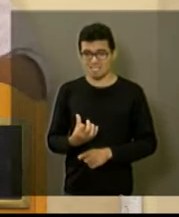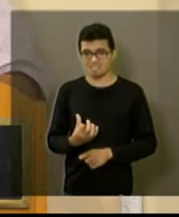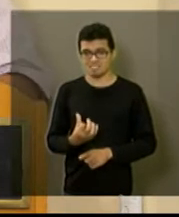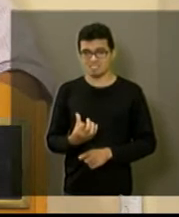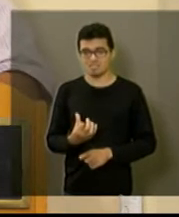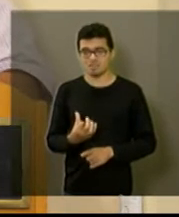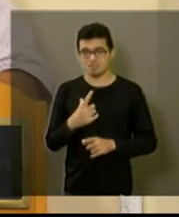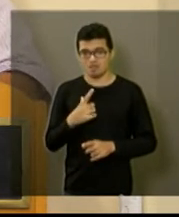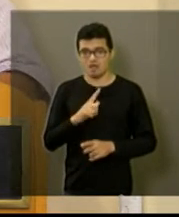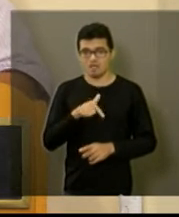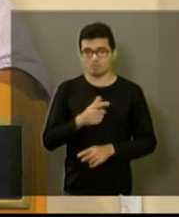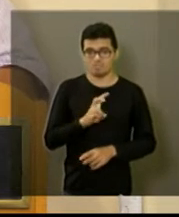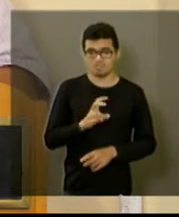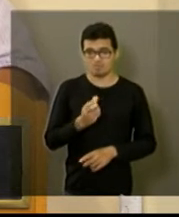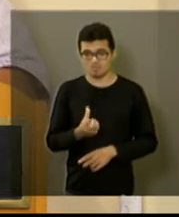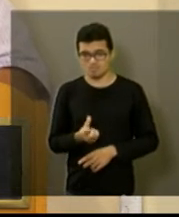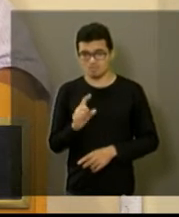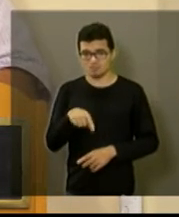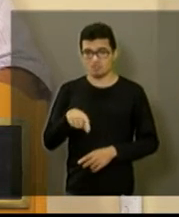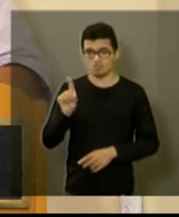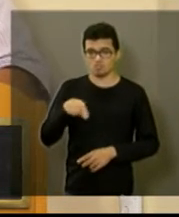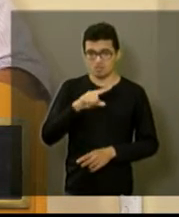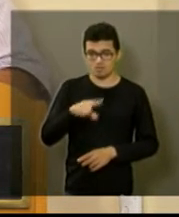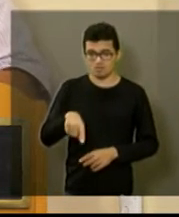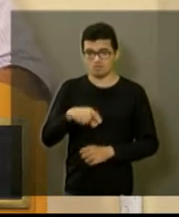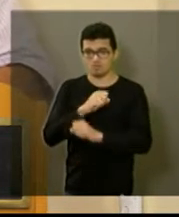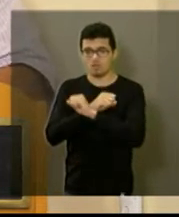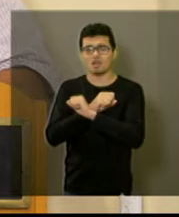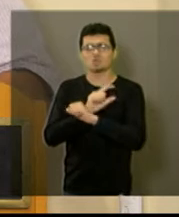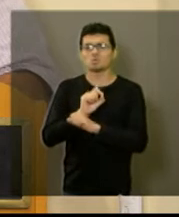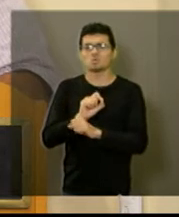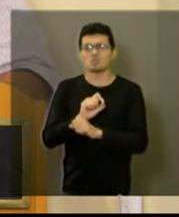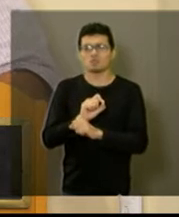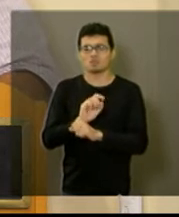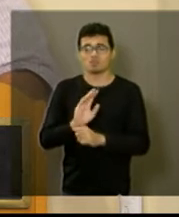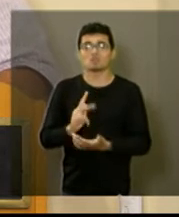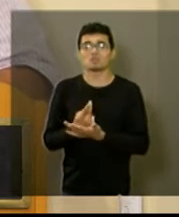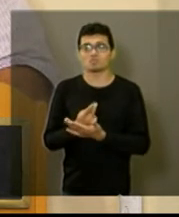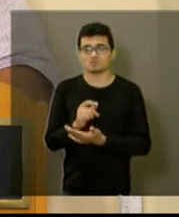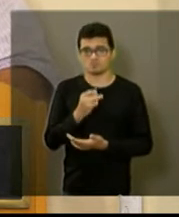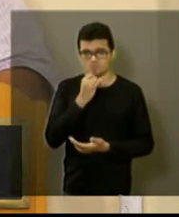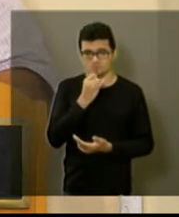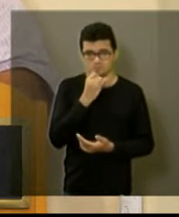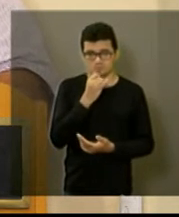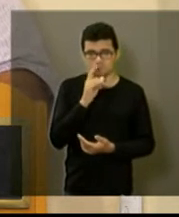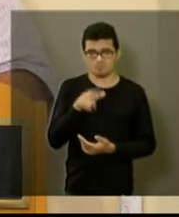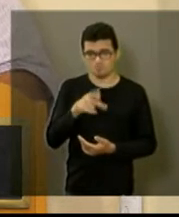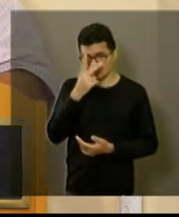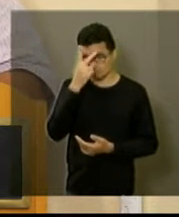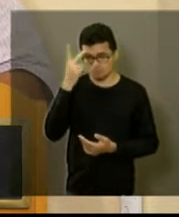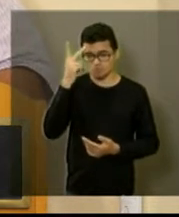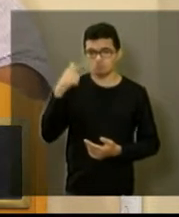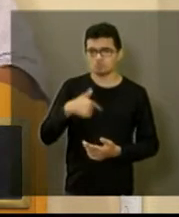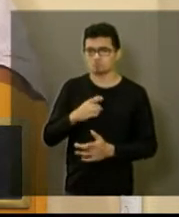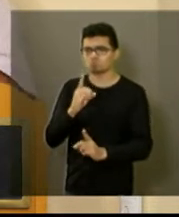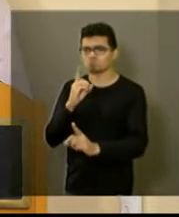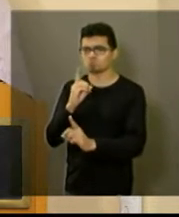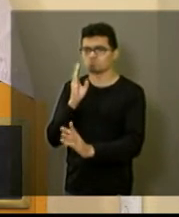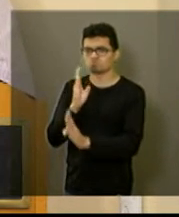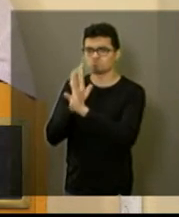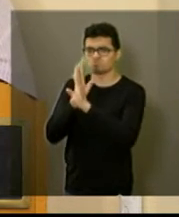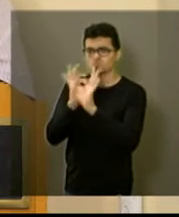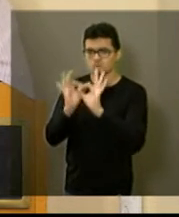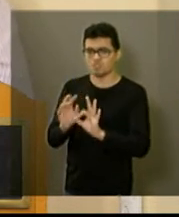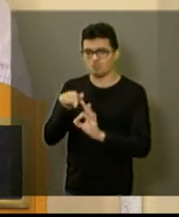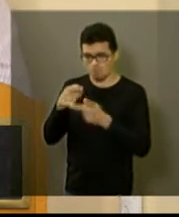56 já em apuração pela Caixa Econômica. O é esse processo? Os que foram constatados depois de